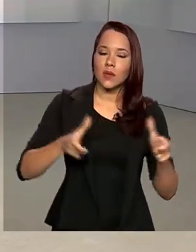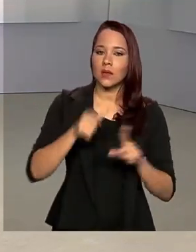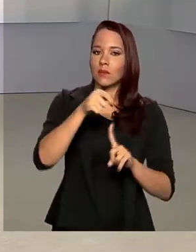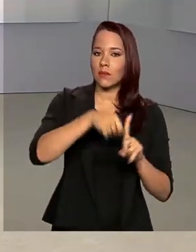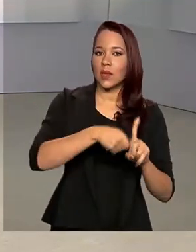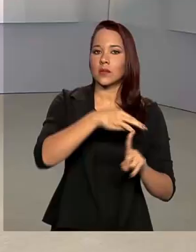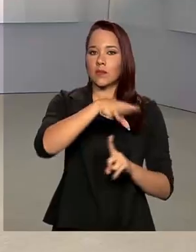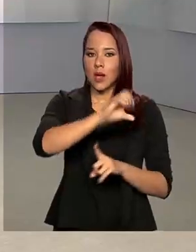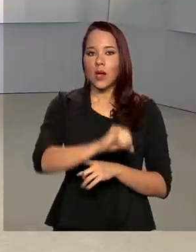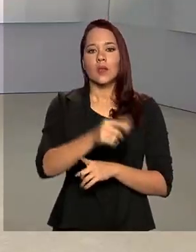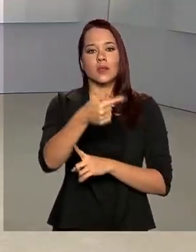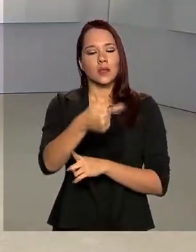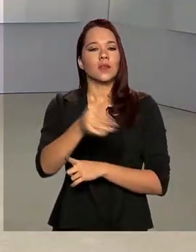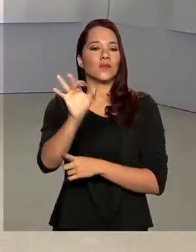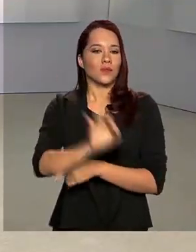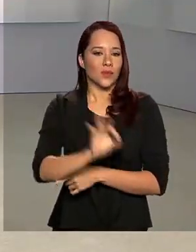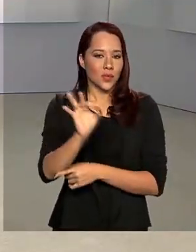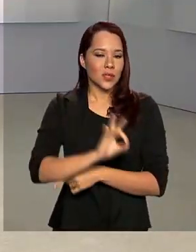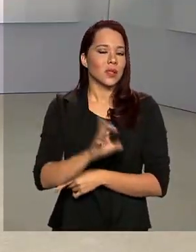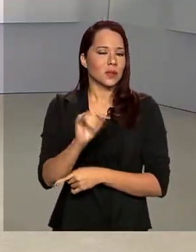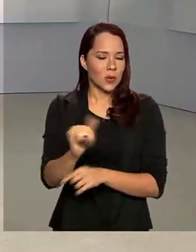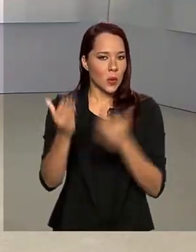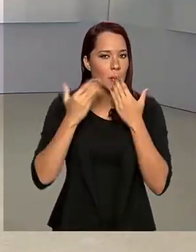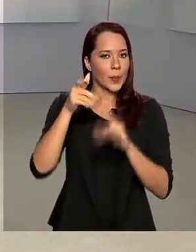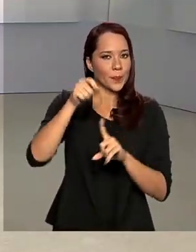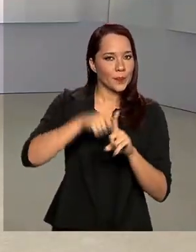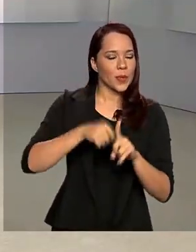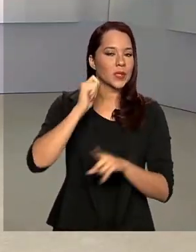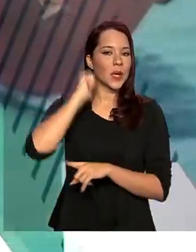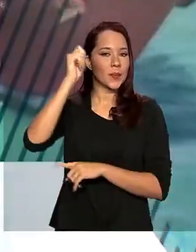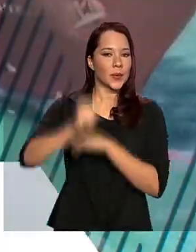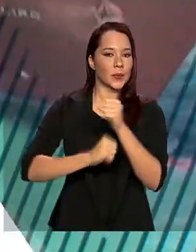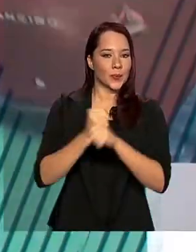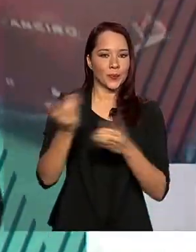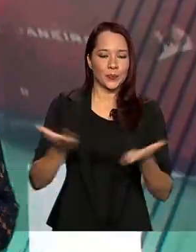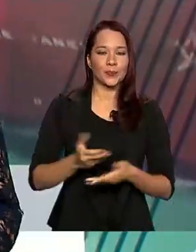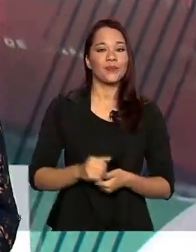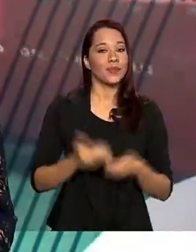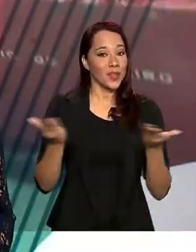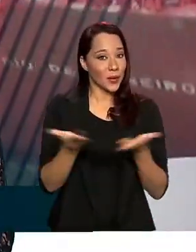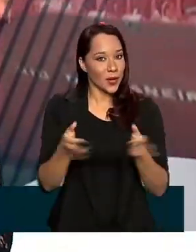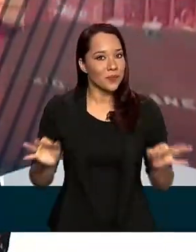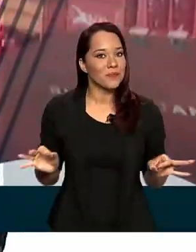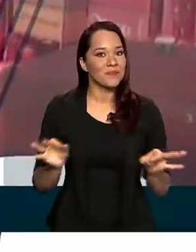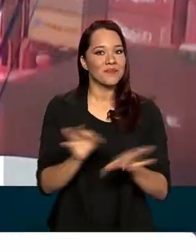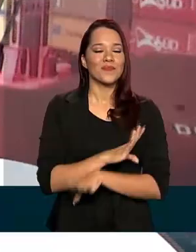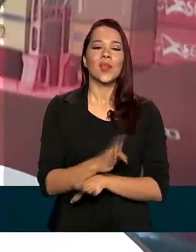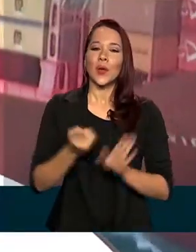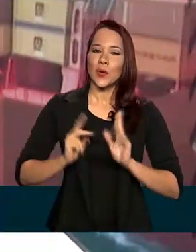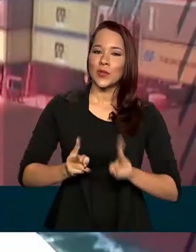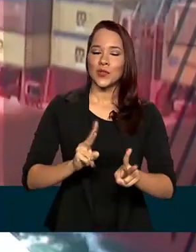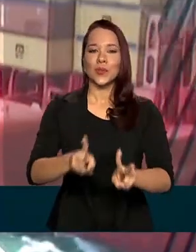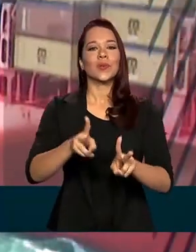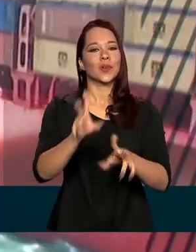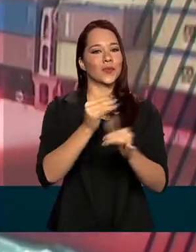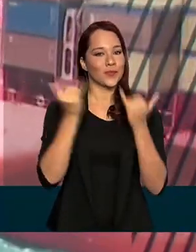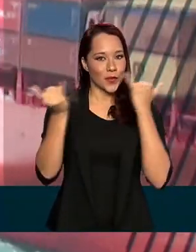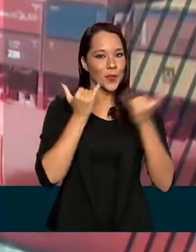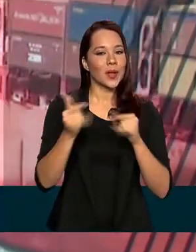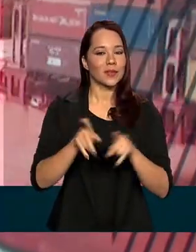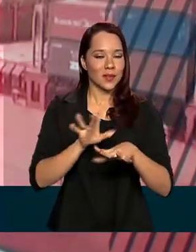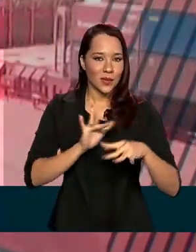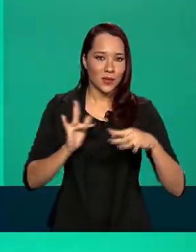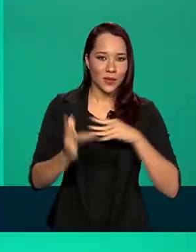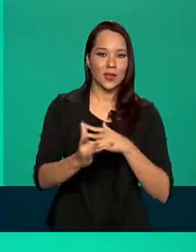maio ficou em 7% se comparado a abril deste ano. A gente fica por aqui e continue bem informado, seguindo